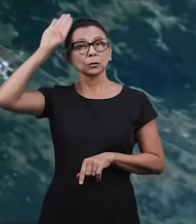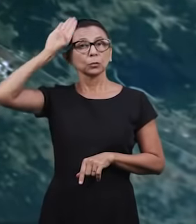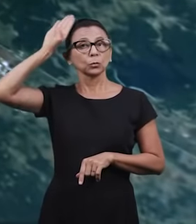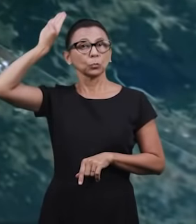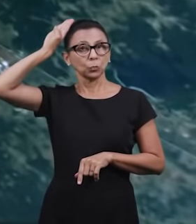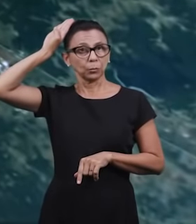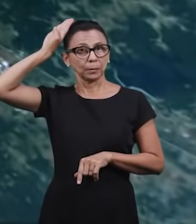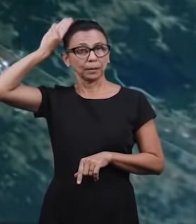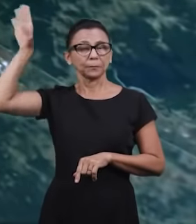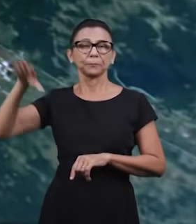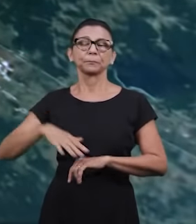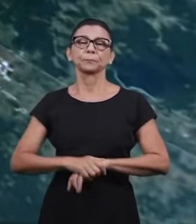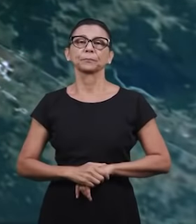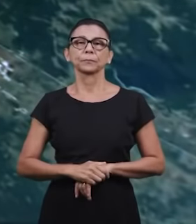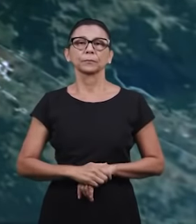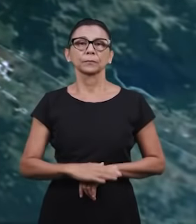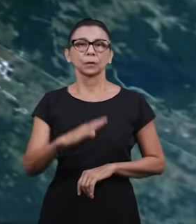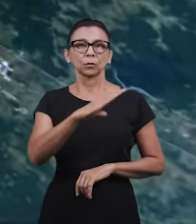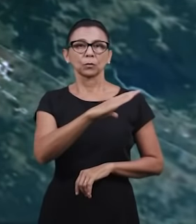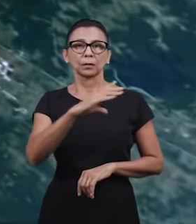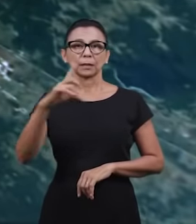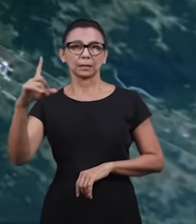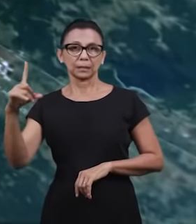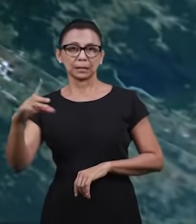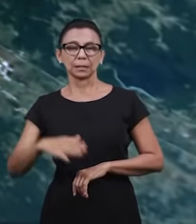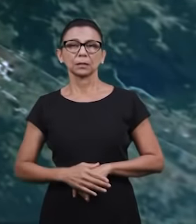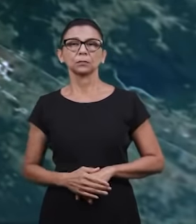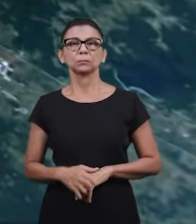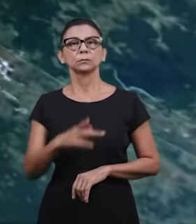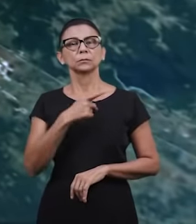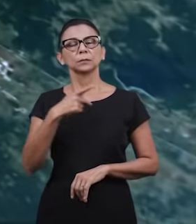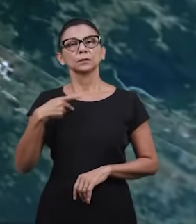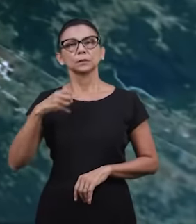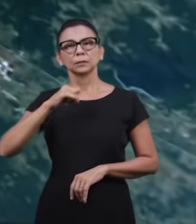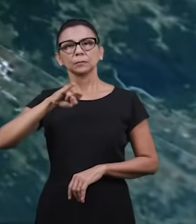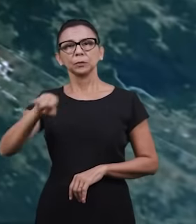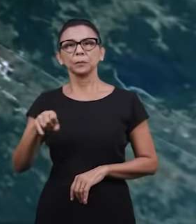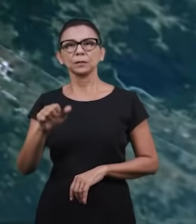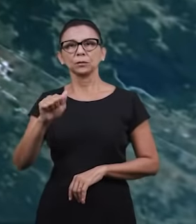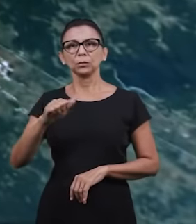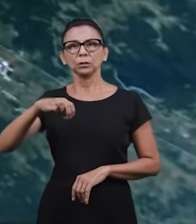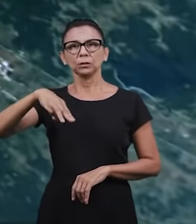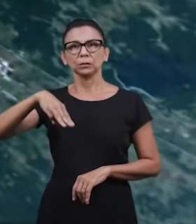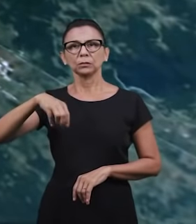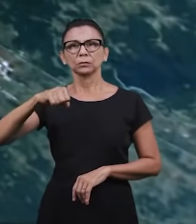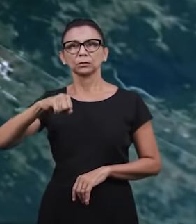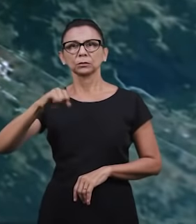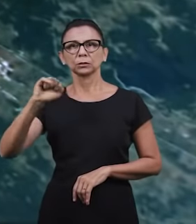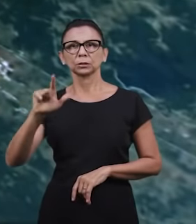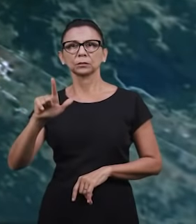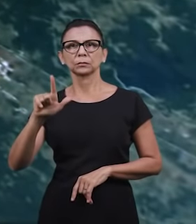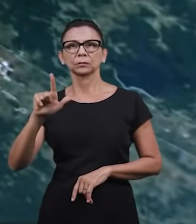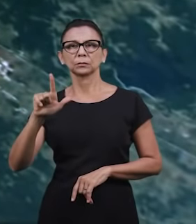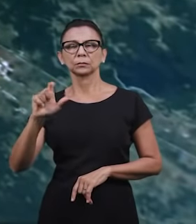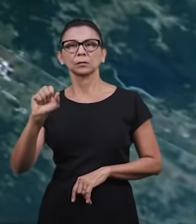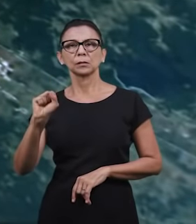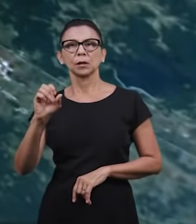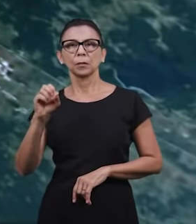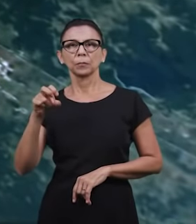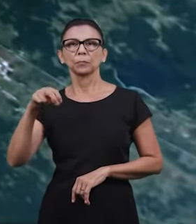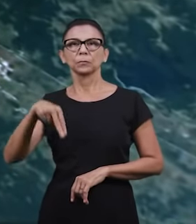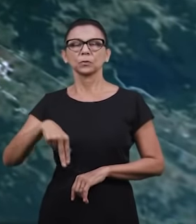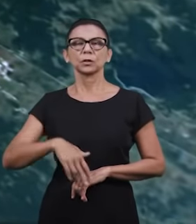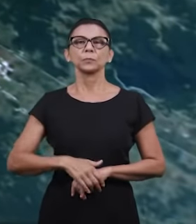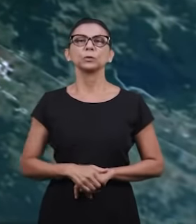está na responsabilidade do pastor Jamilson Rodrigues, que é que vive aqui no Brasil e é responsável por igrejas na América